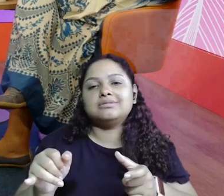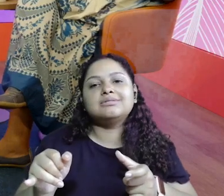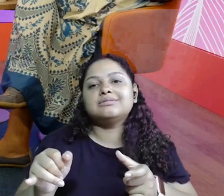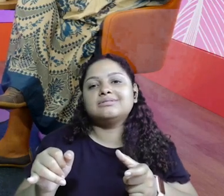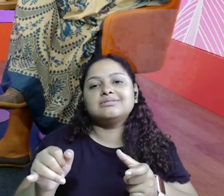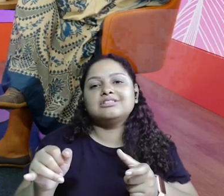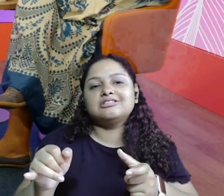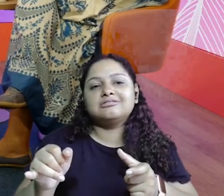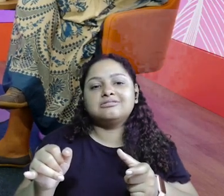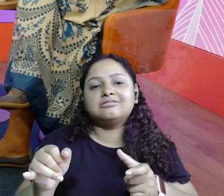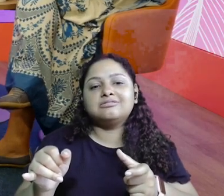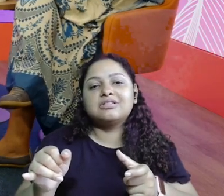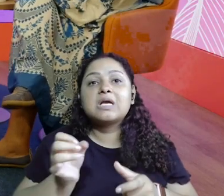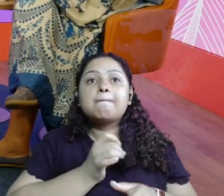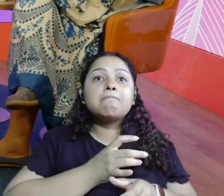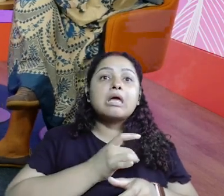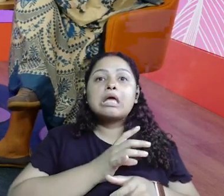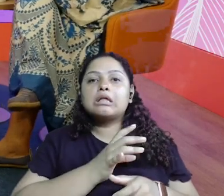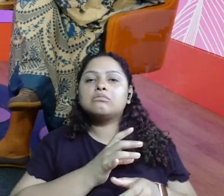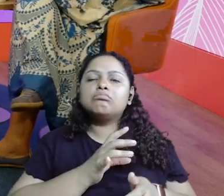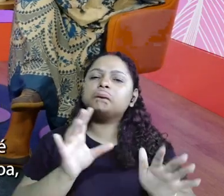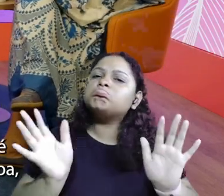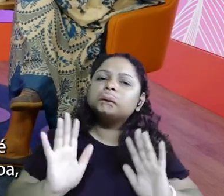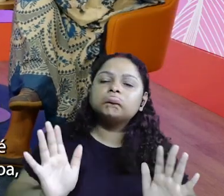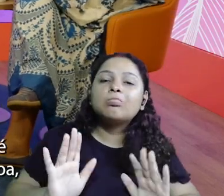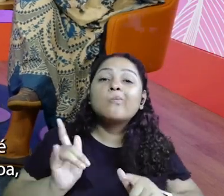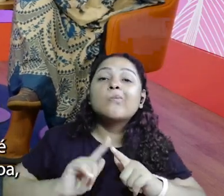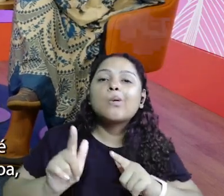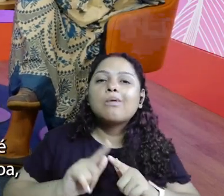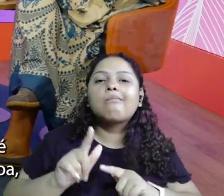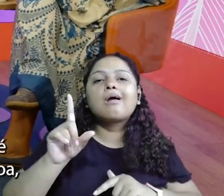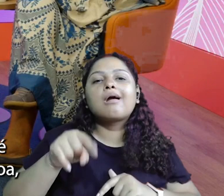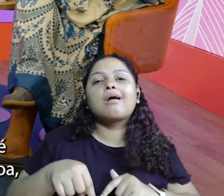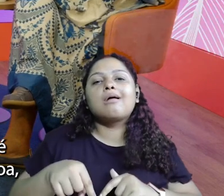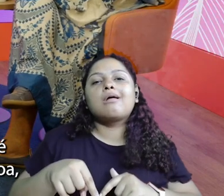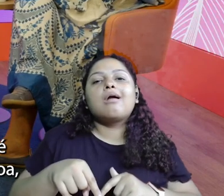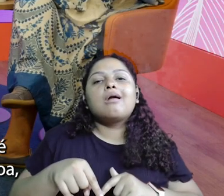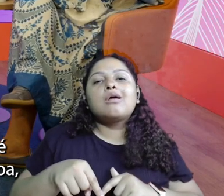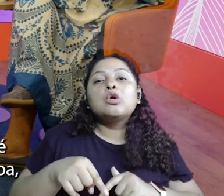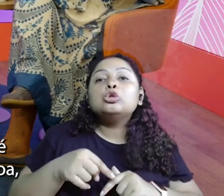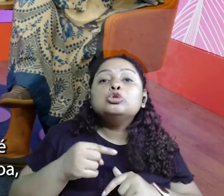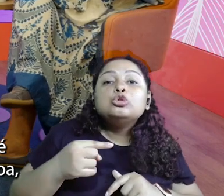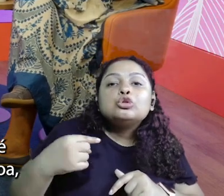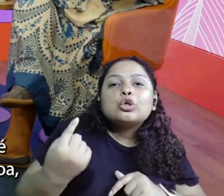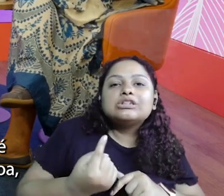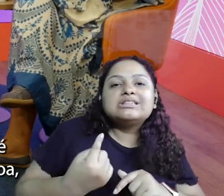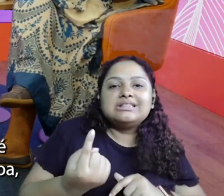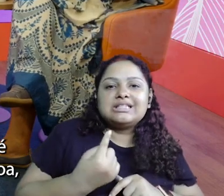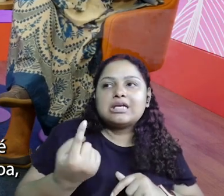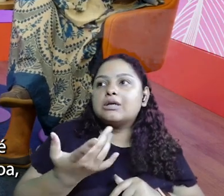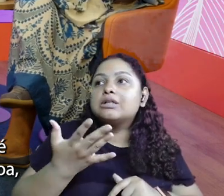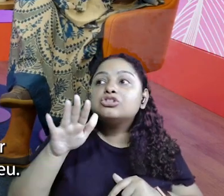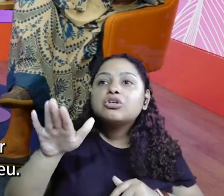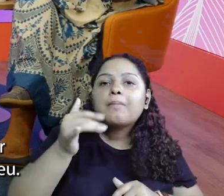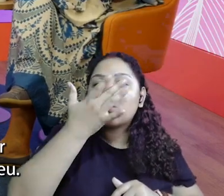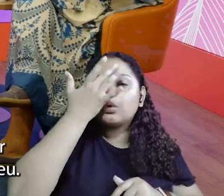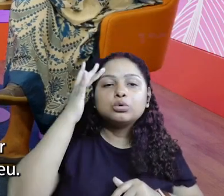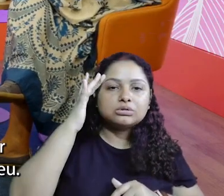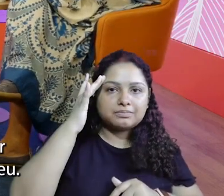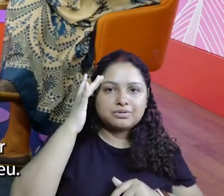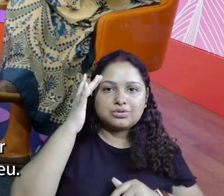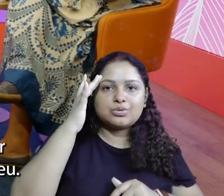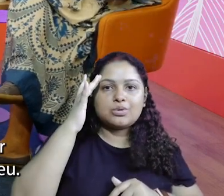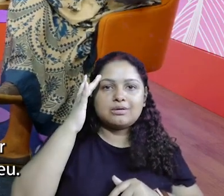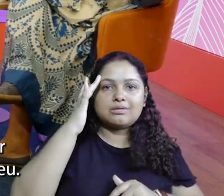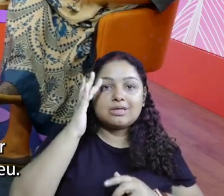Enfim, não tem esse medo. O problema não é esse. O problema é como é que você vai achar outra pessoa, outra Gabi,